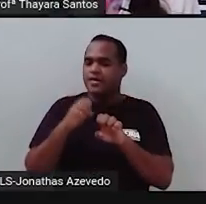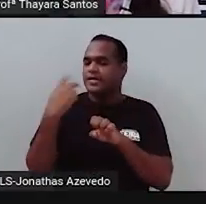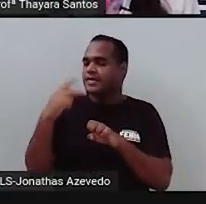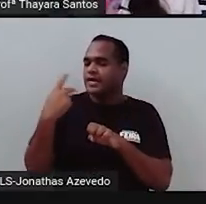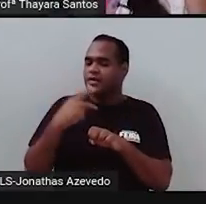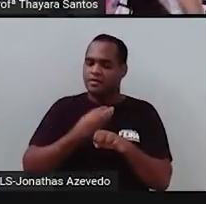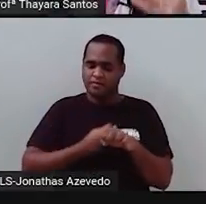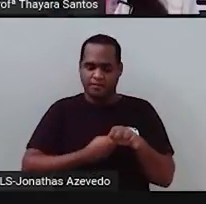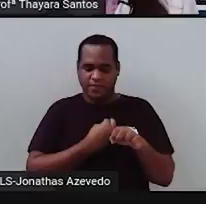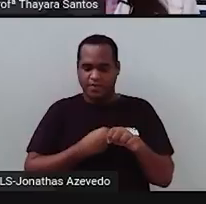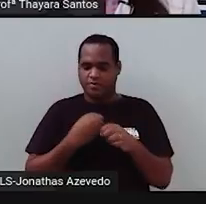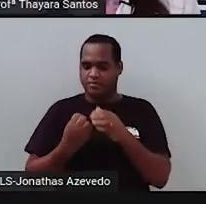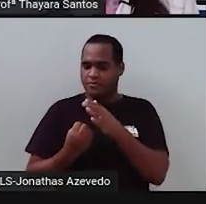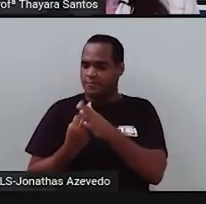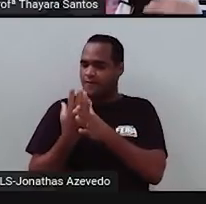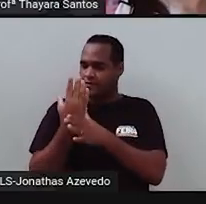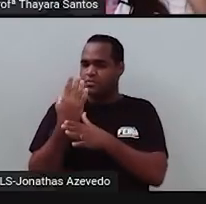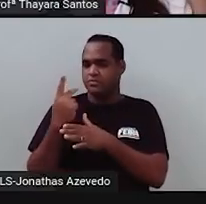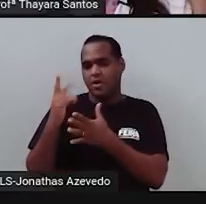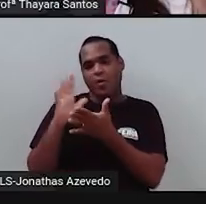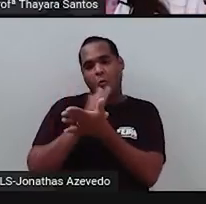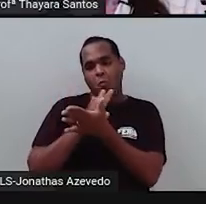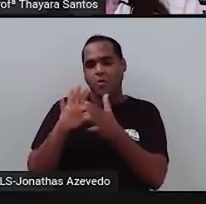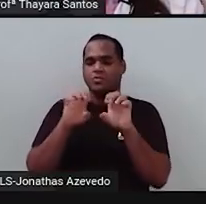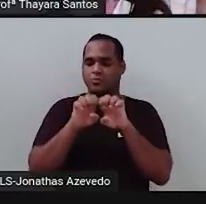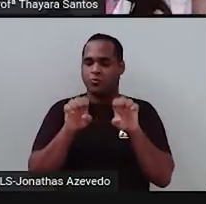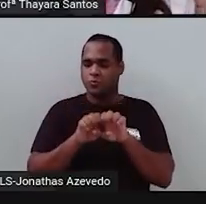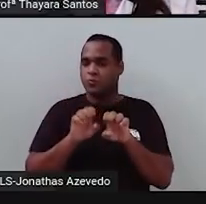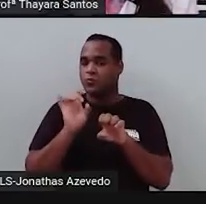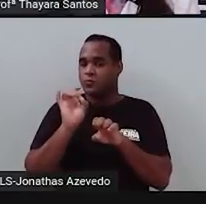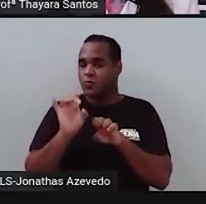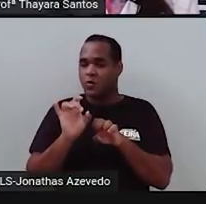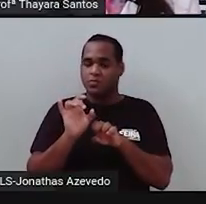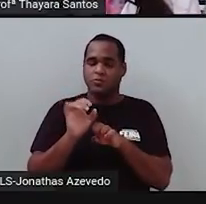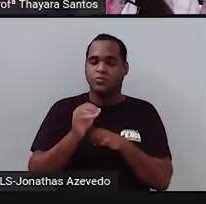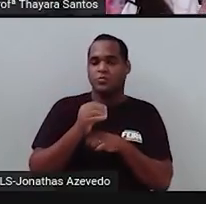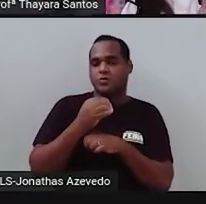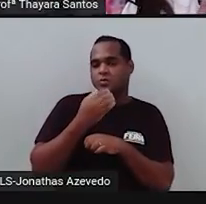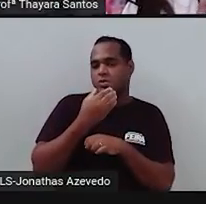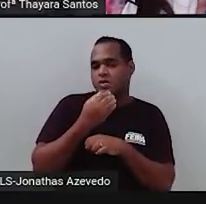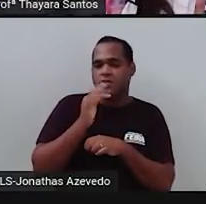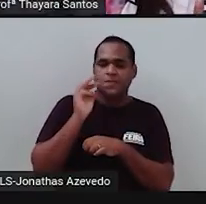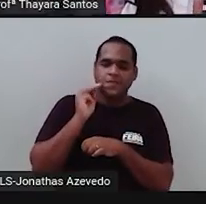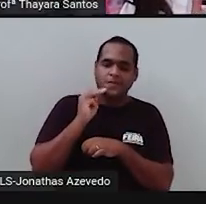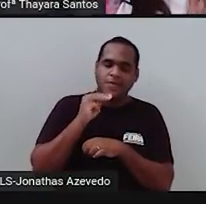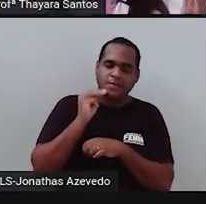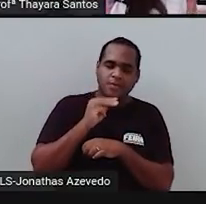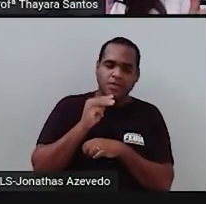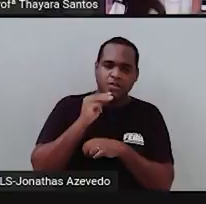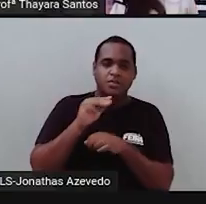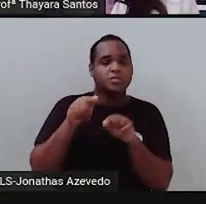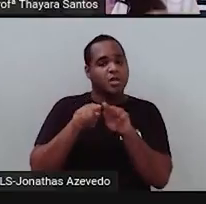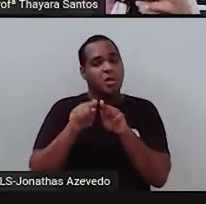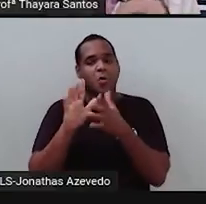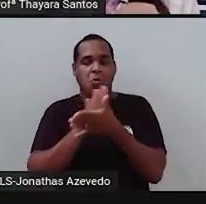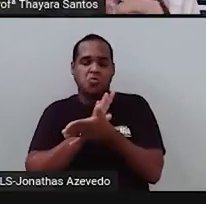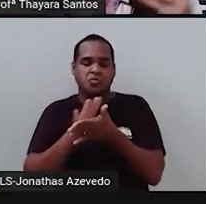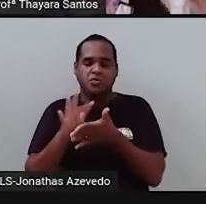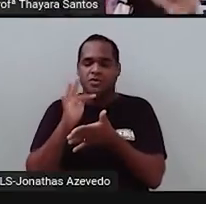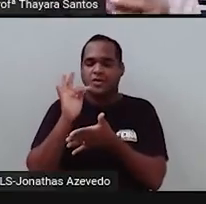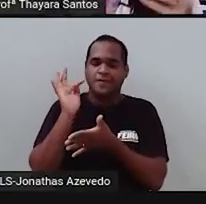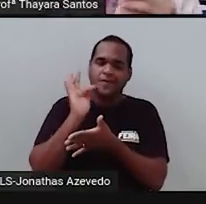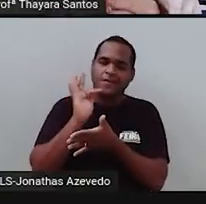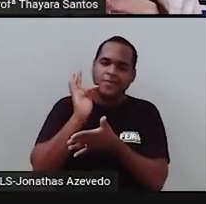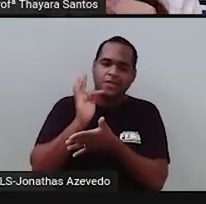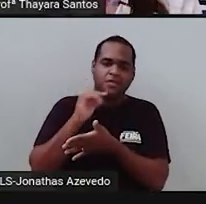daquela planta. Então, tem plantas que têm estrutura somente masculina, tem plantas que têm estrutura somente feminina, tem plantas